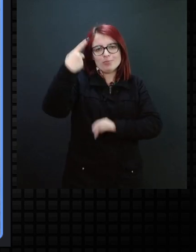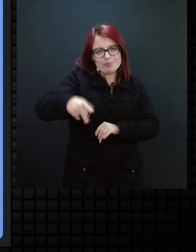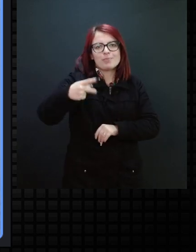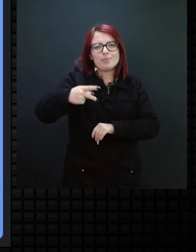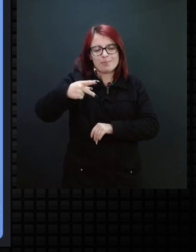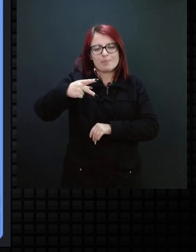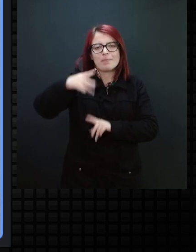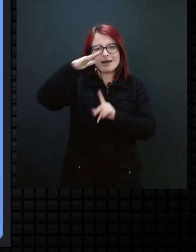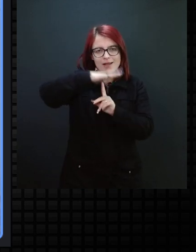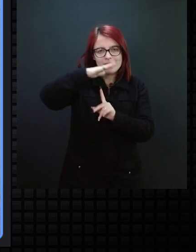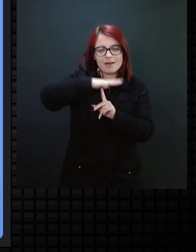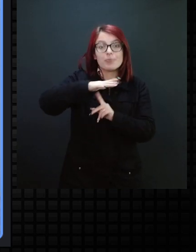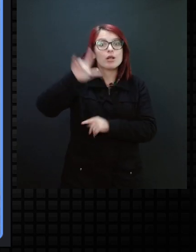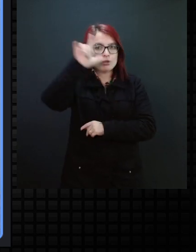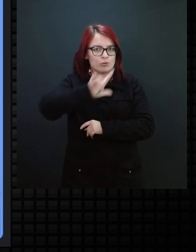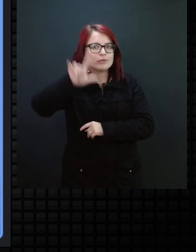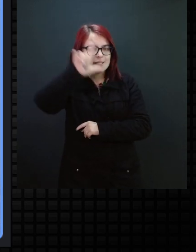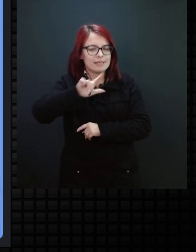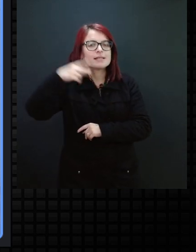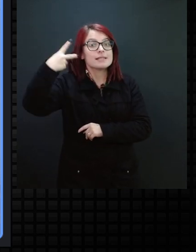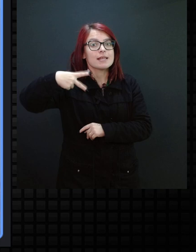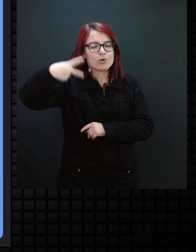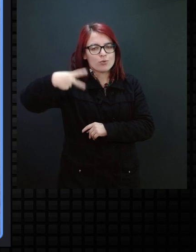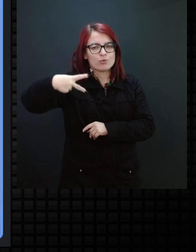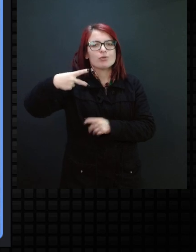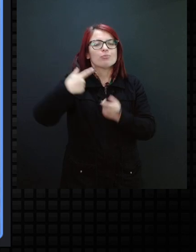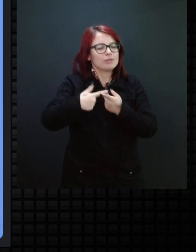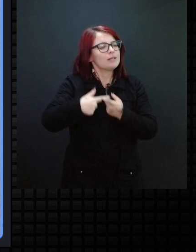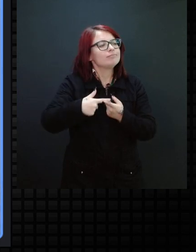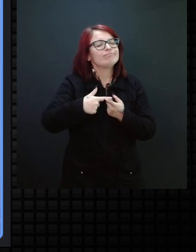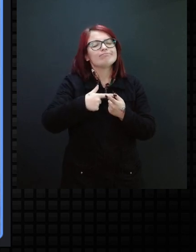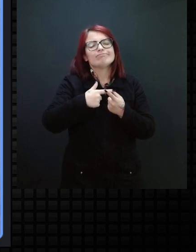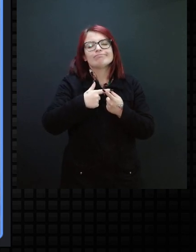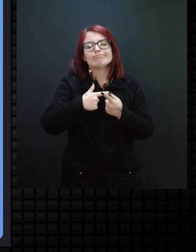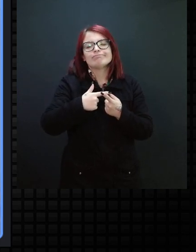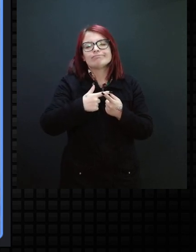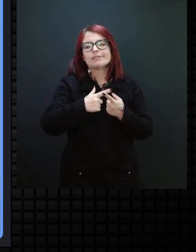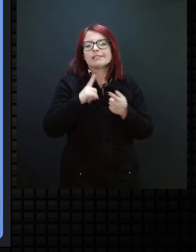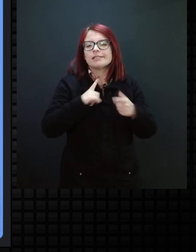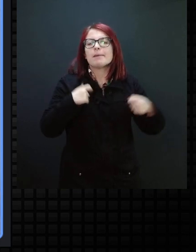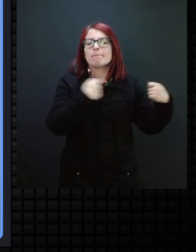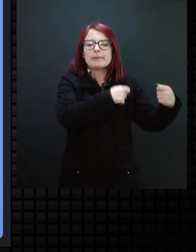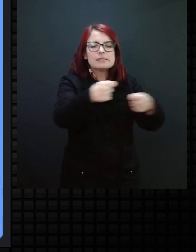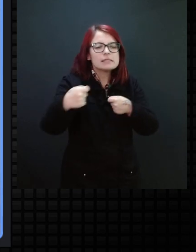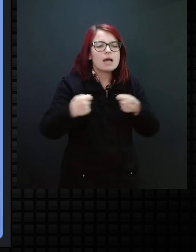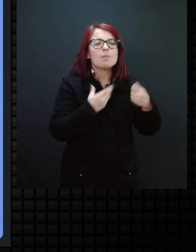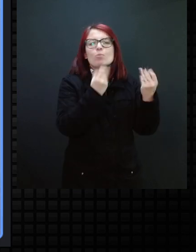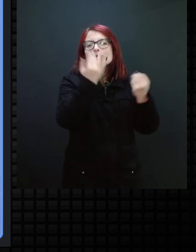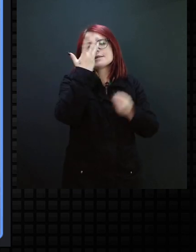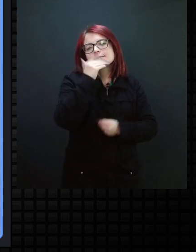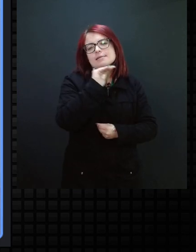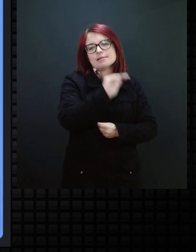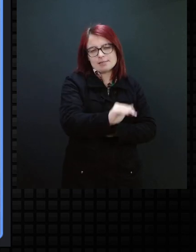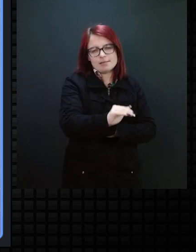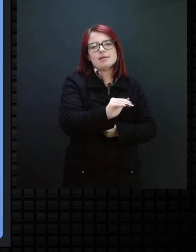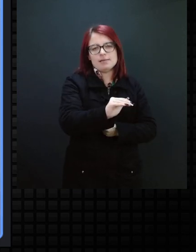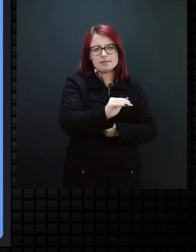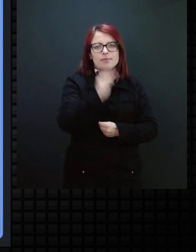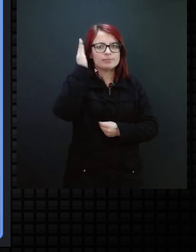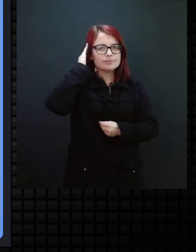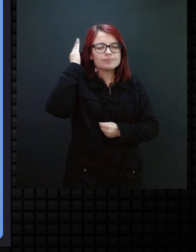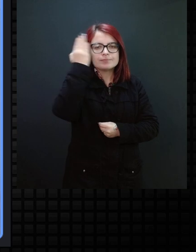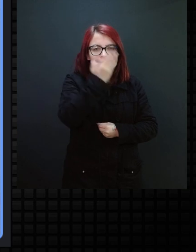Londrina foi o segundo centro, por conta dessa demanda que estava existente, já tinha aqui em Londrina, era